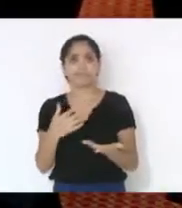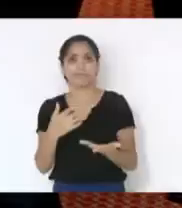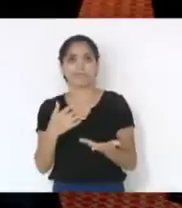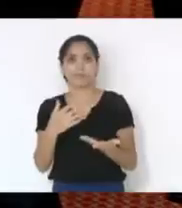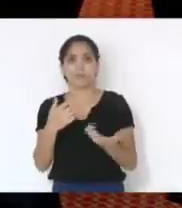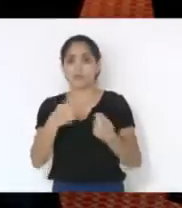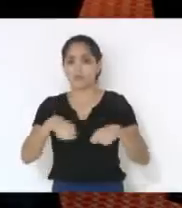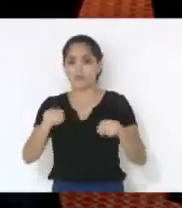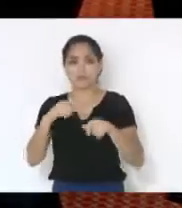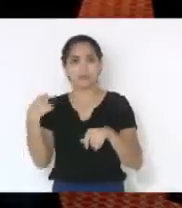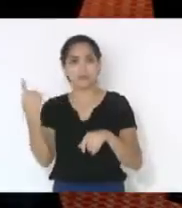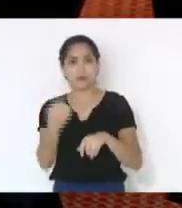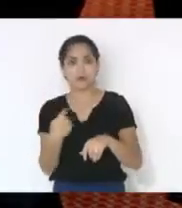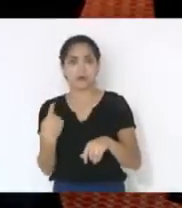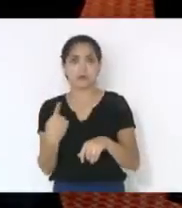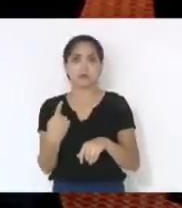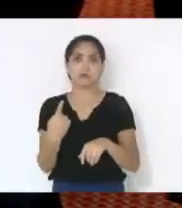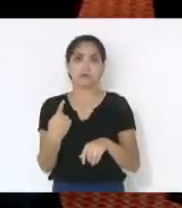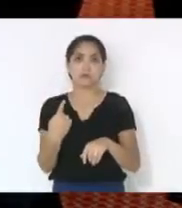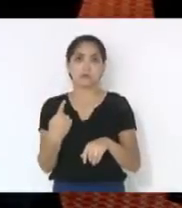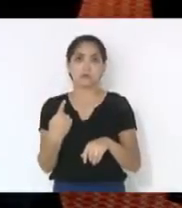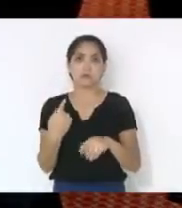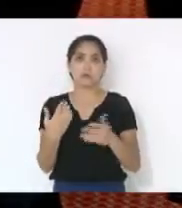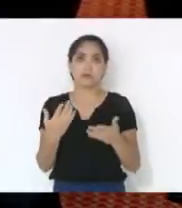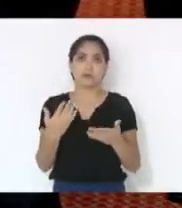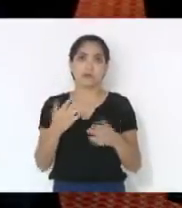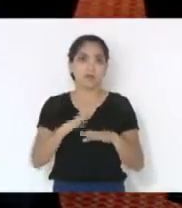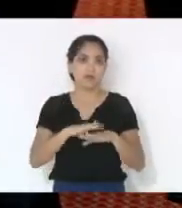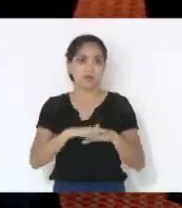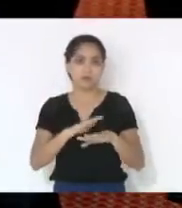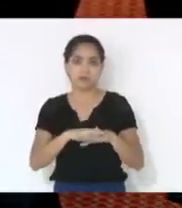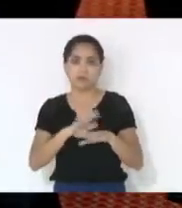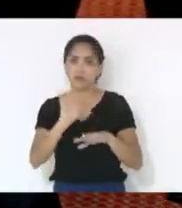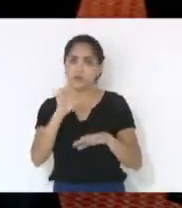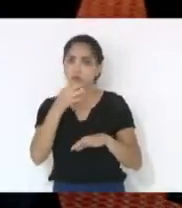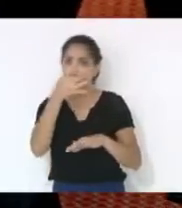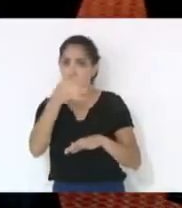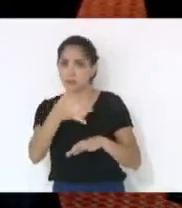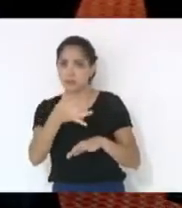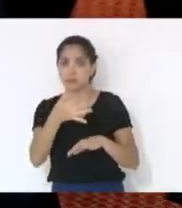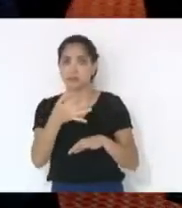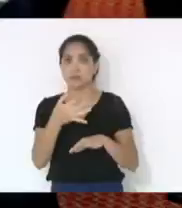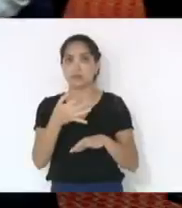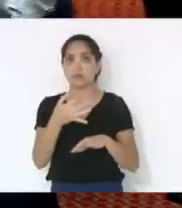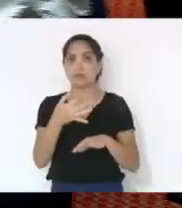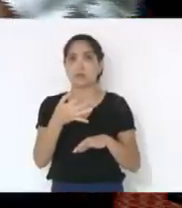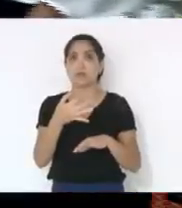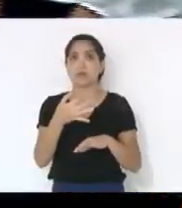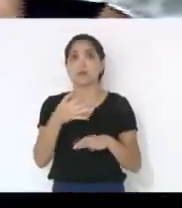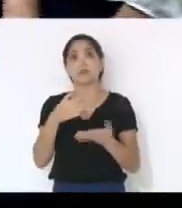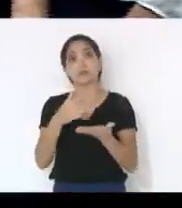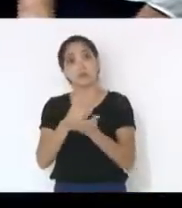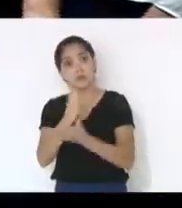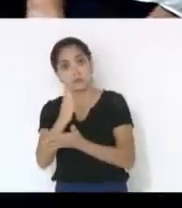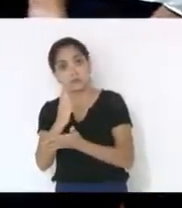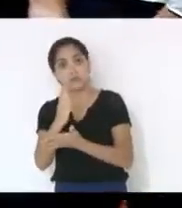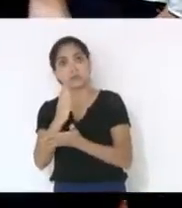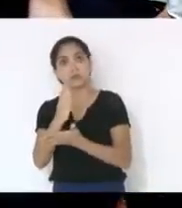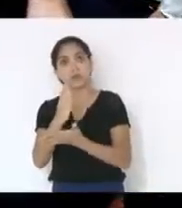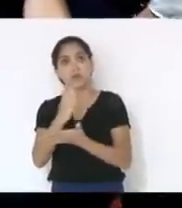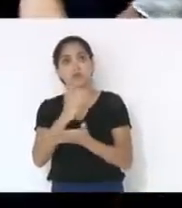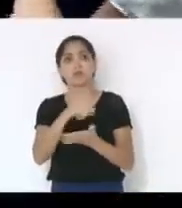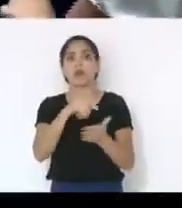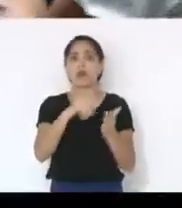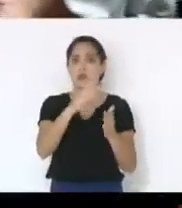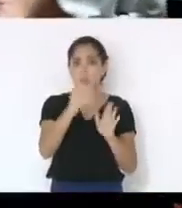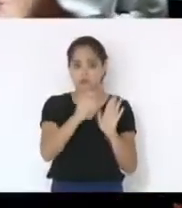nós aqui agir dessa forma. Aqui podemos dar a nossa opinião. E quando for para ser sancionado, o governador bota, inconstitucional.